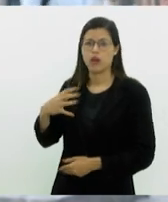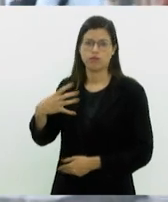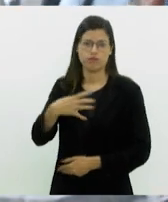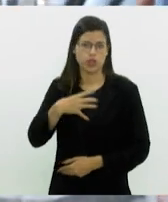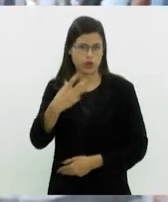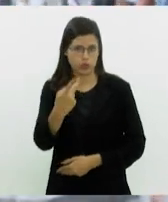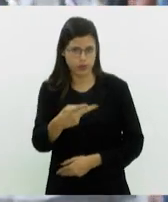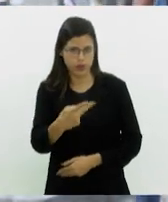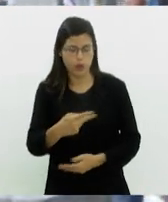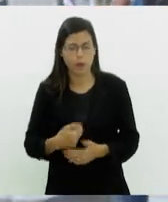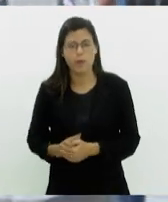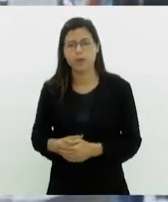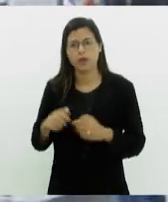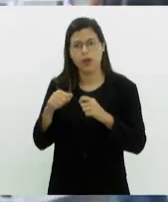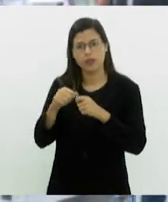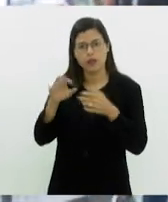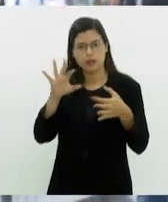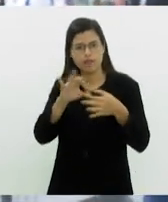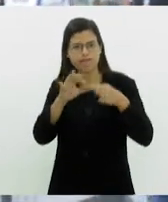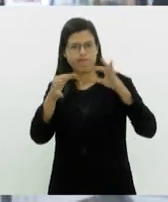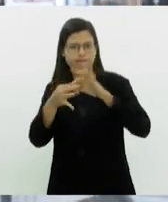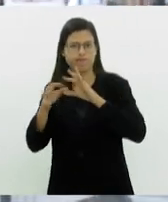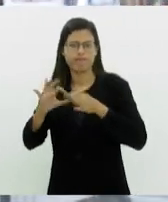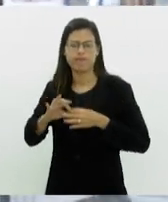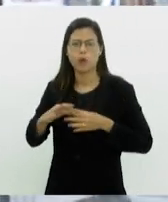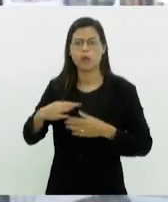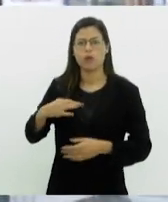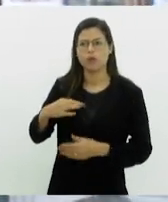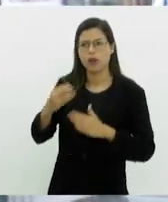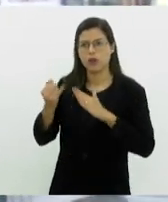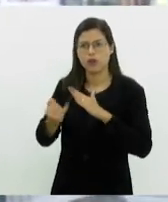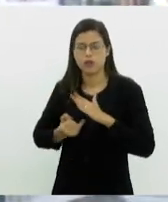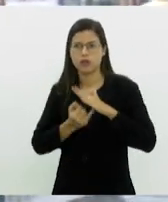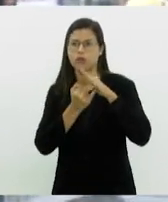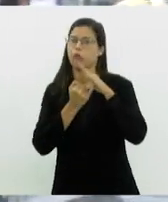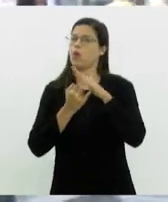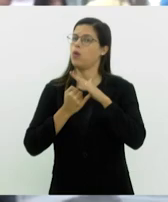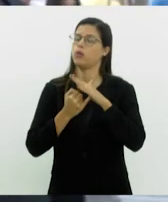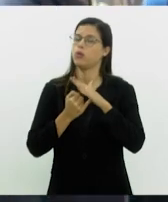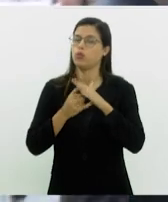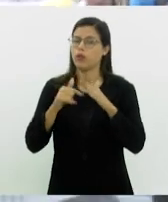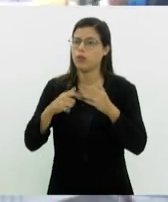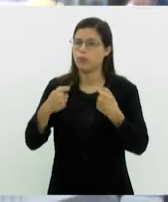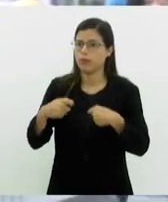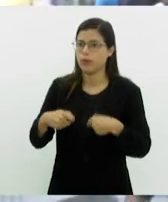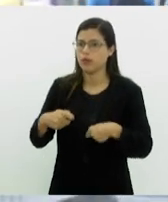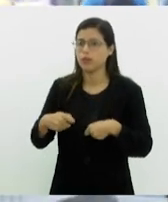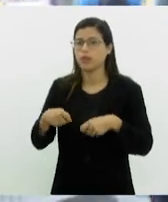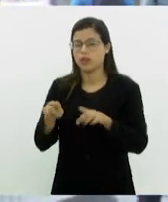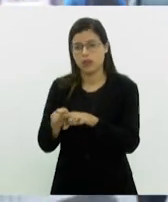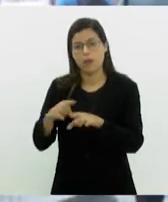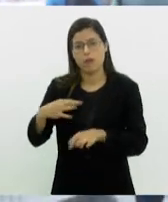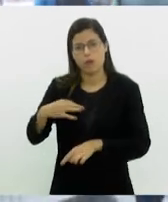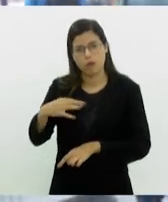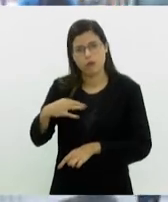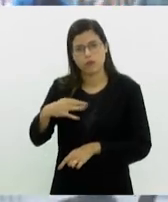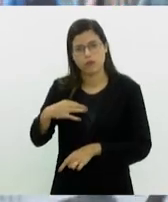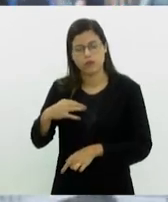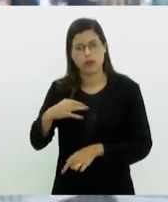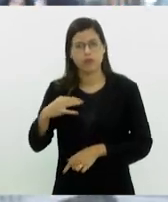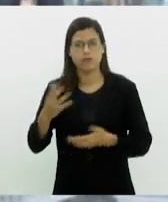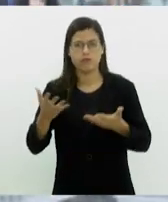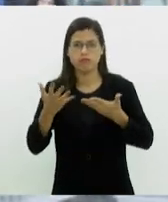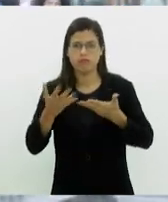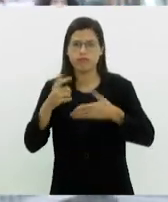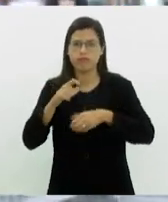Então, a gente faz essa conexão de ONGs e voluntários. ONGs que possuem demandas profissionais e voluntários especializados. Voluntários que querem doar o seu